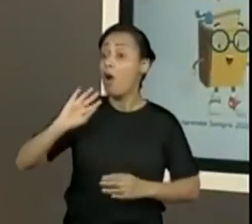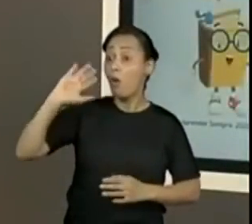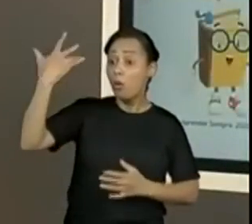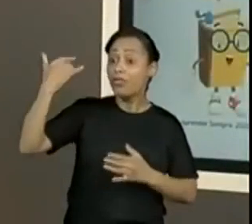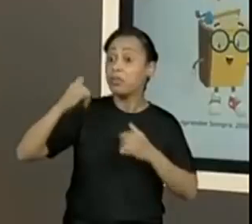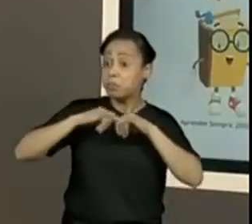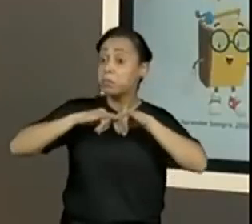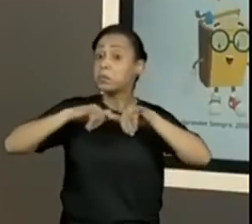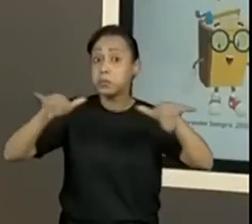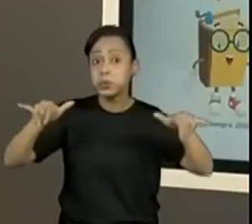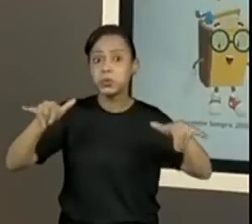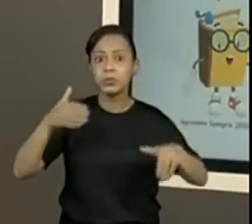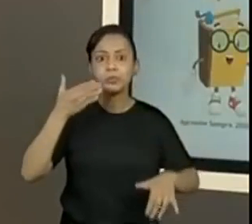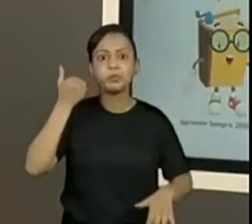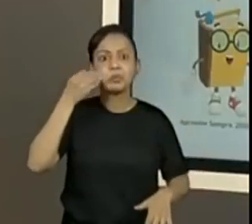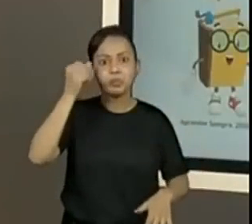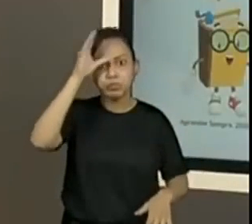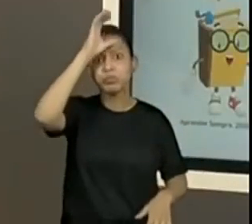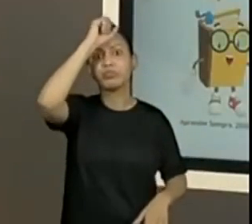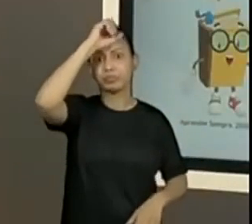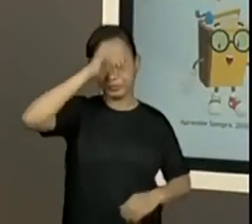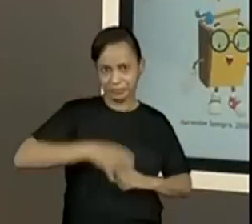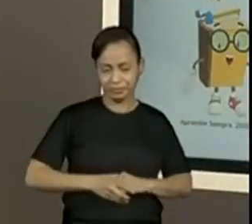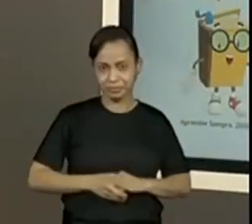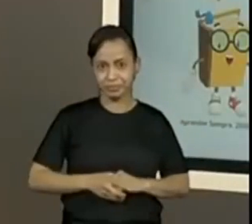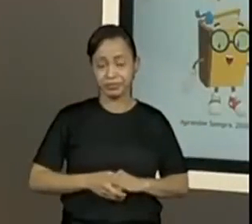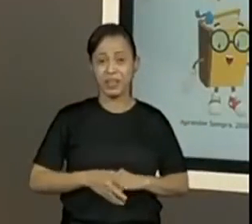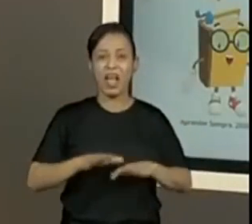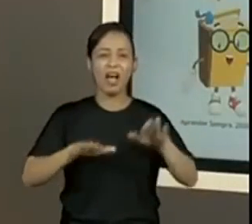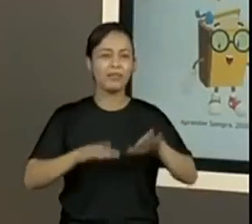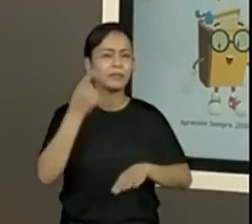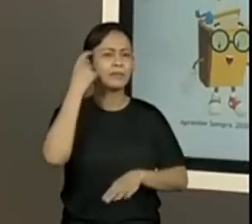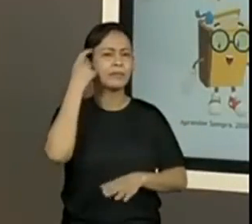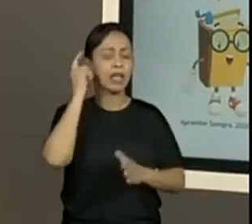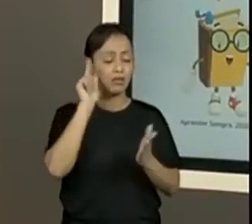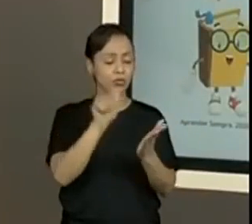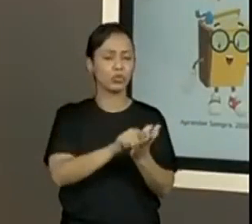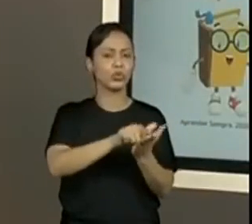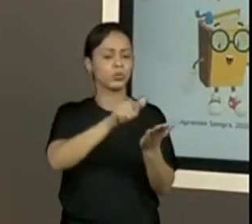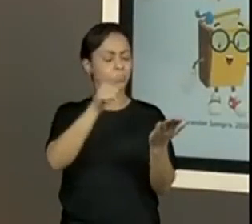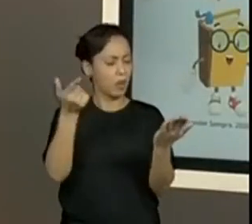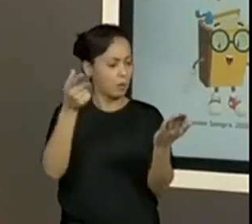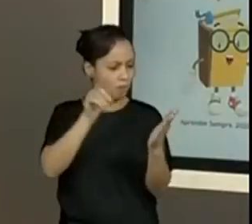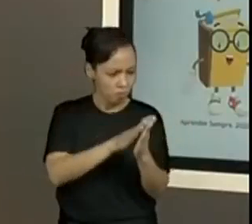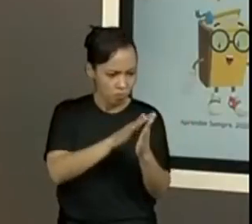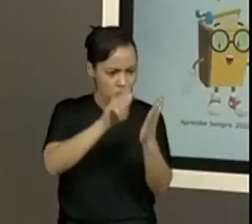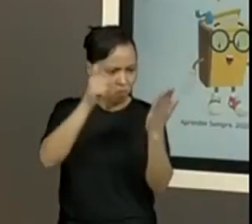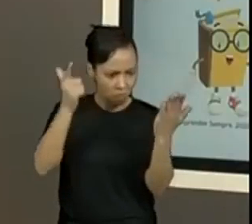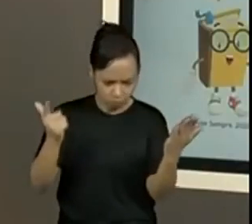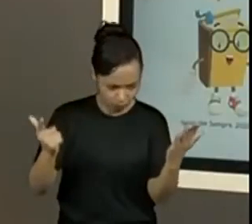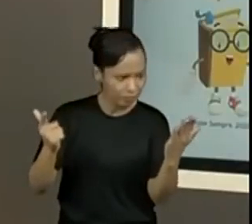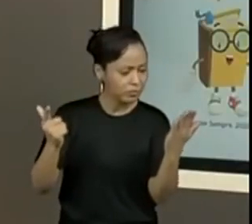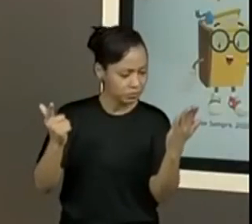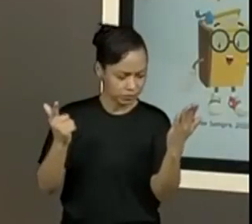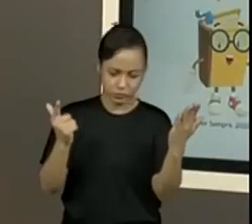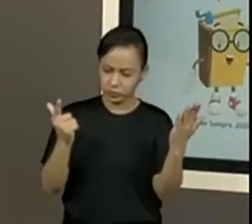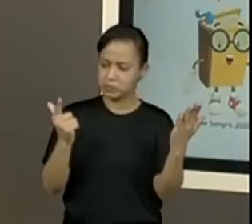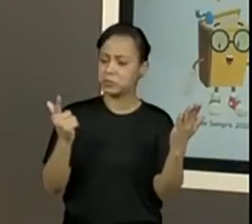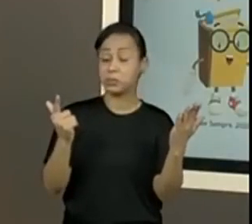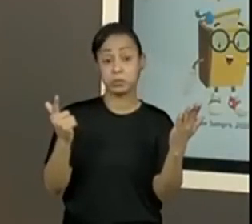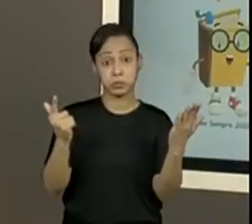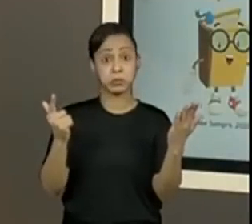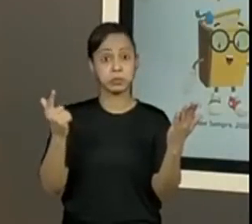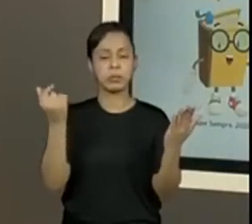se pensaram nessa sequência, crianças pensaram na importância da leitura do jornal, que é um texto informativo, que traz notícias, que é importante.